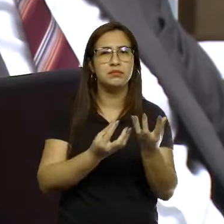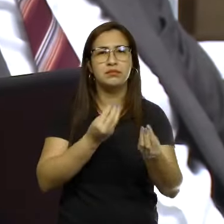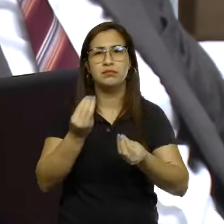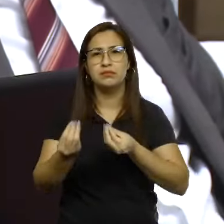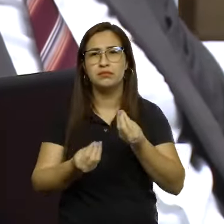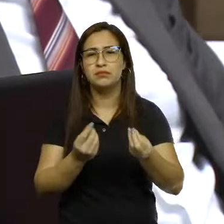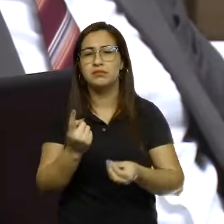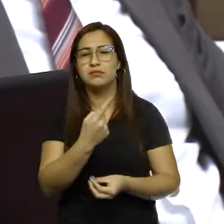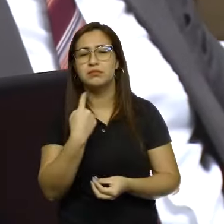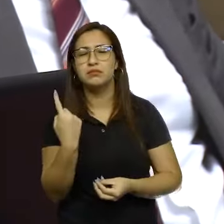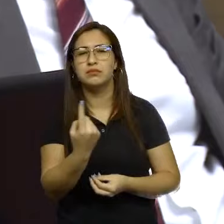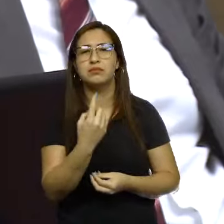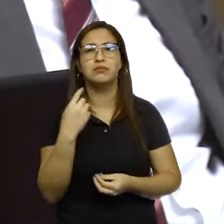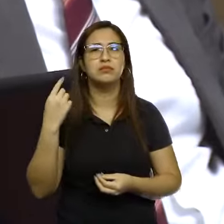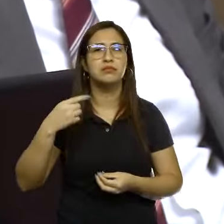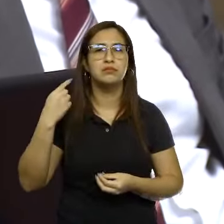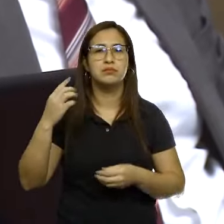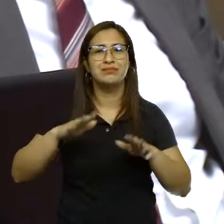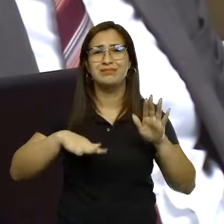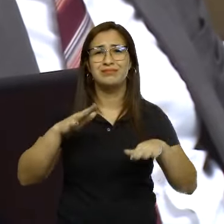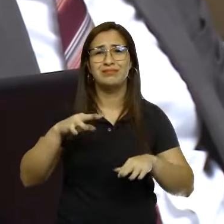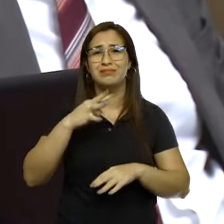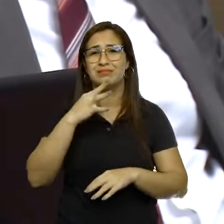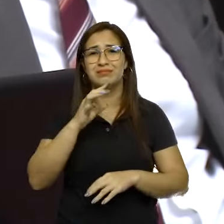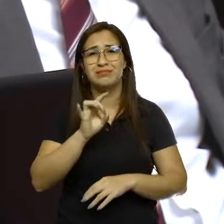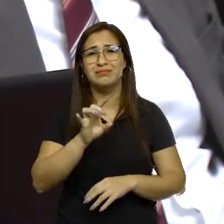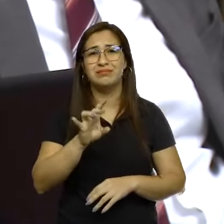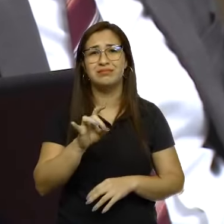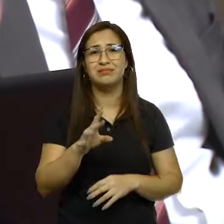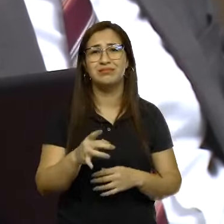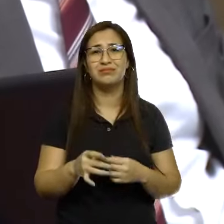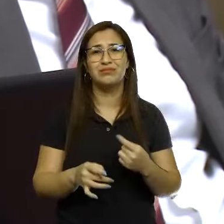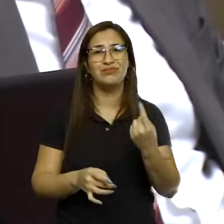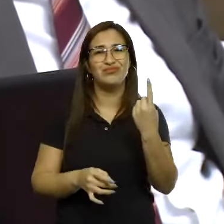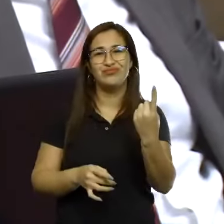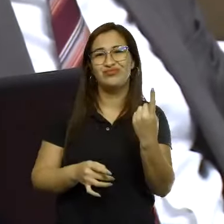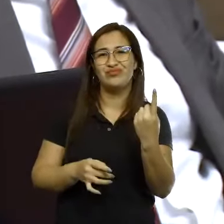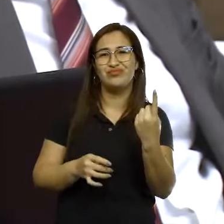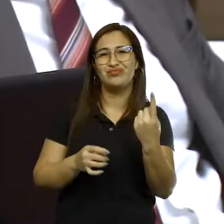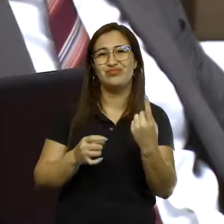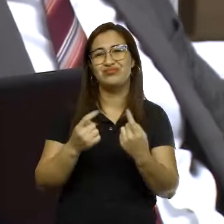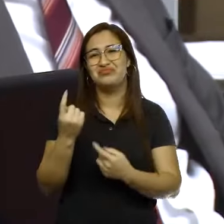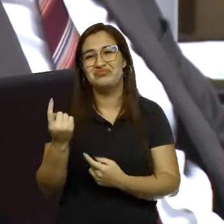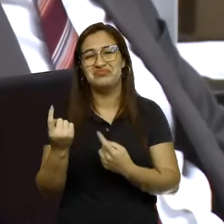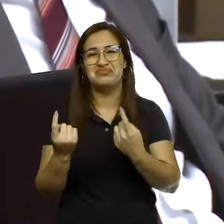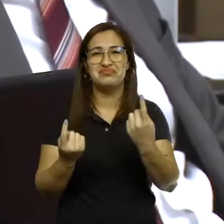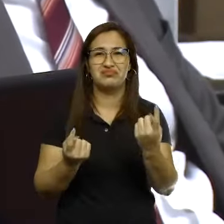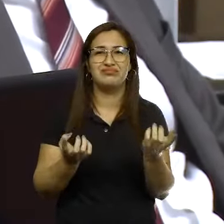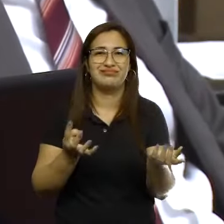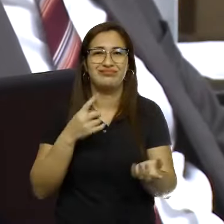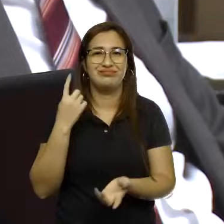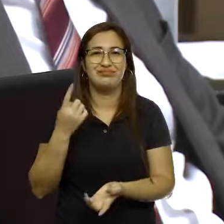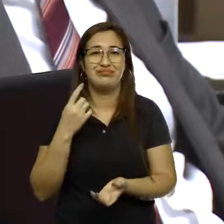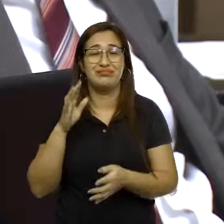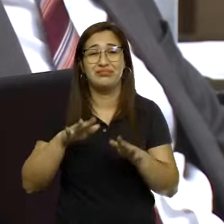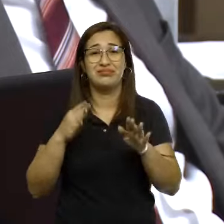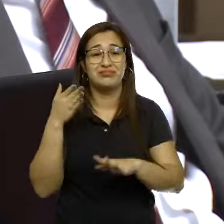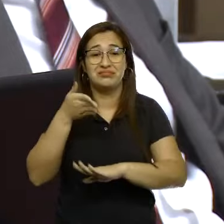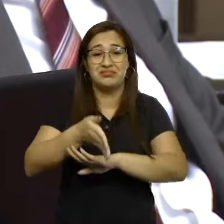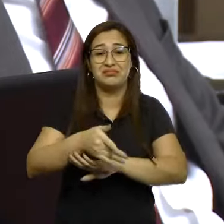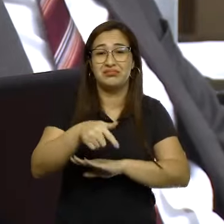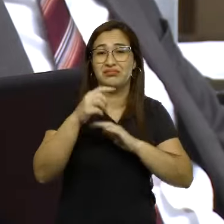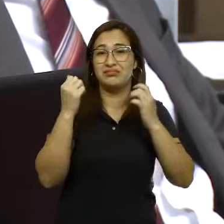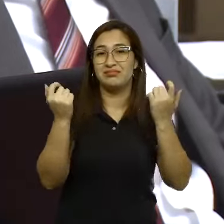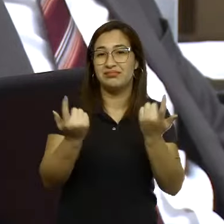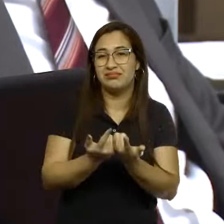deputados realmente, porque, às vezes, só conhecem deputados de Maio Sol, os deputados lá, mas não venha até a Assembleia poder